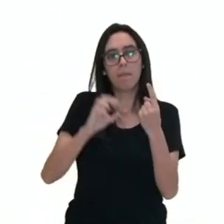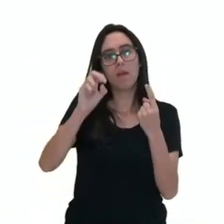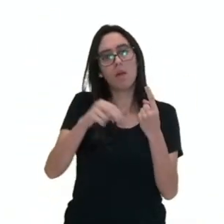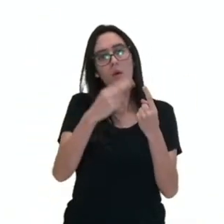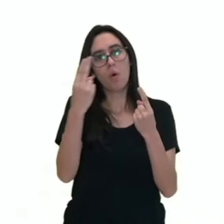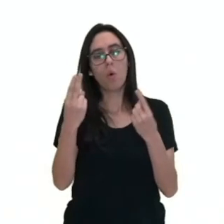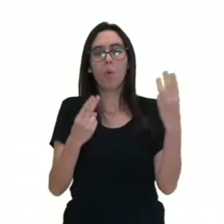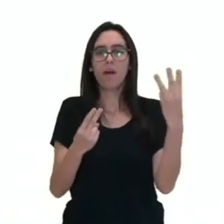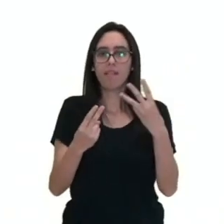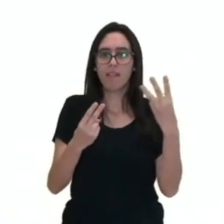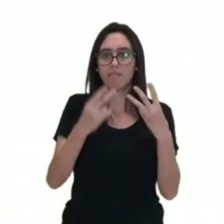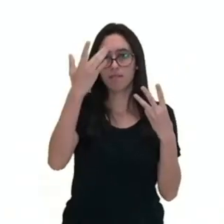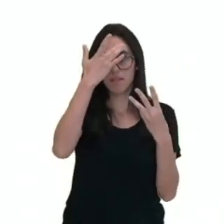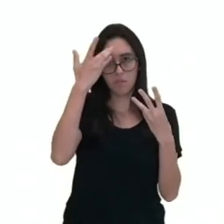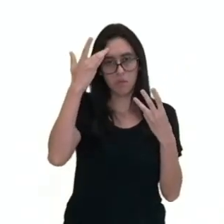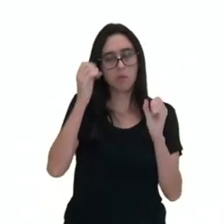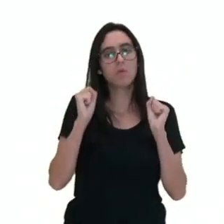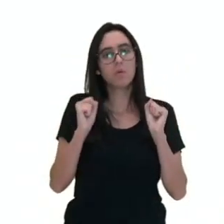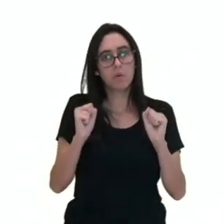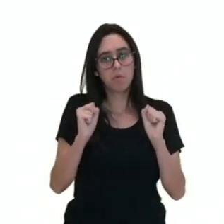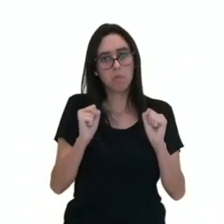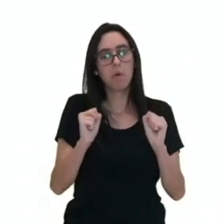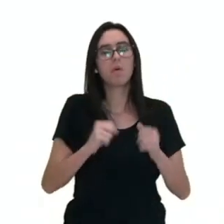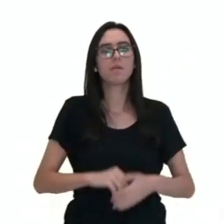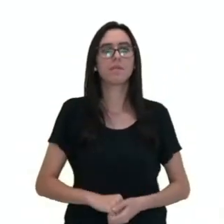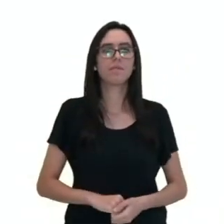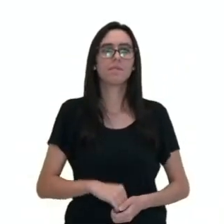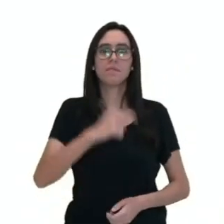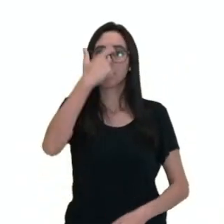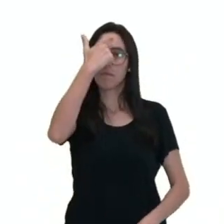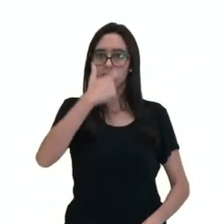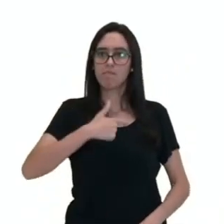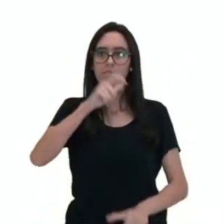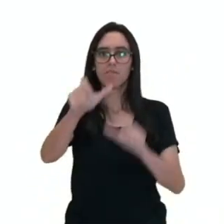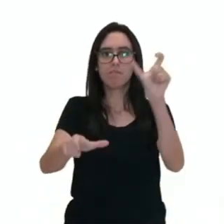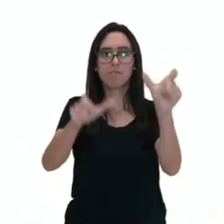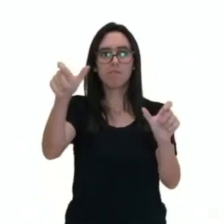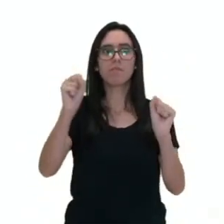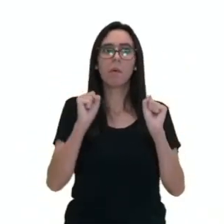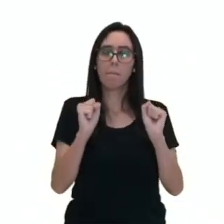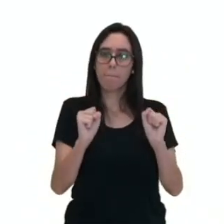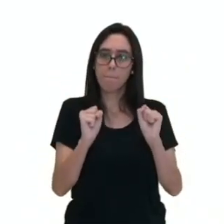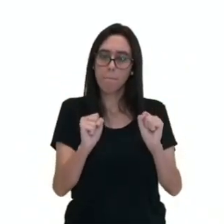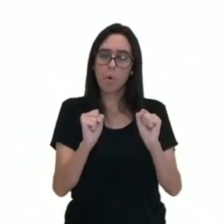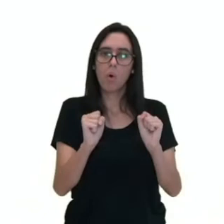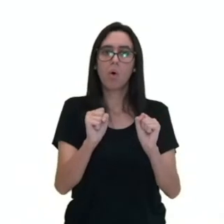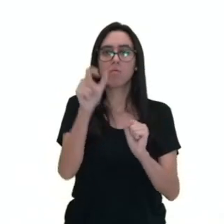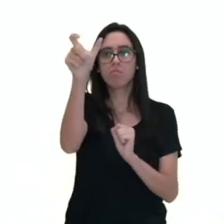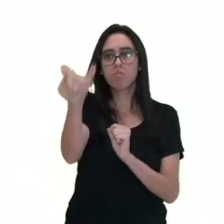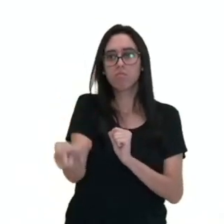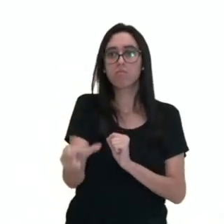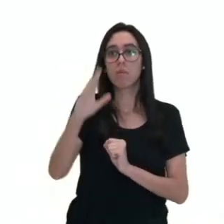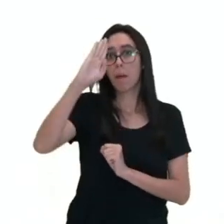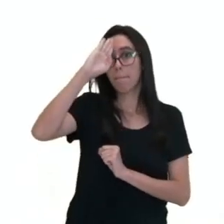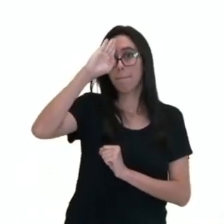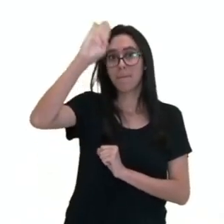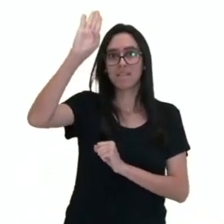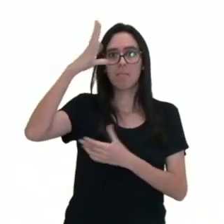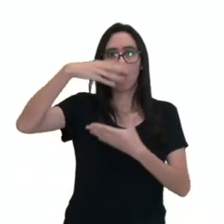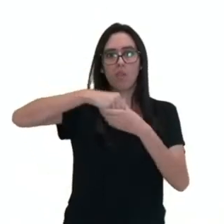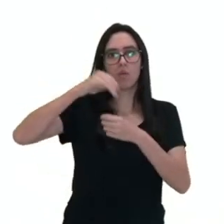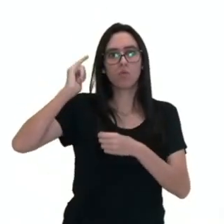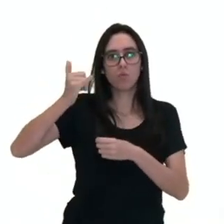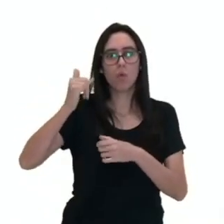forem produzir o texto de vocês, lembrem disso, né? Os personagens, pode ser o protagonista, pode ser o antagonista, é aquele que vem